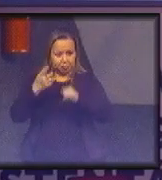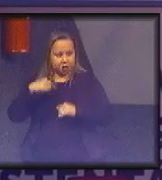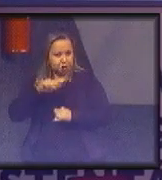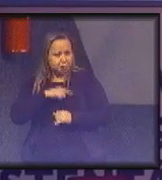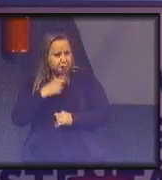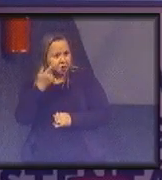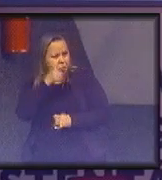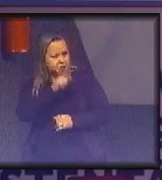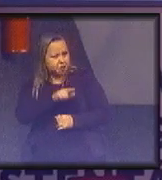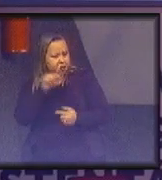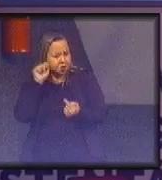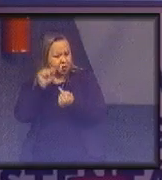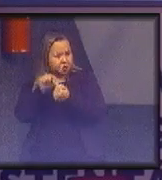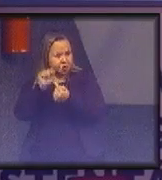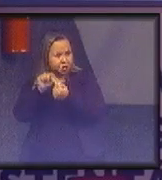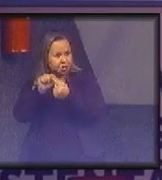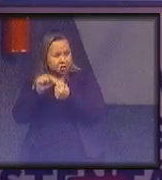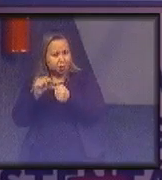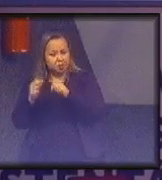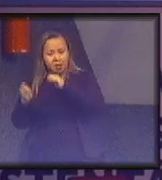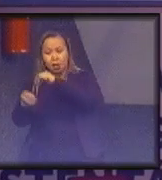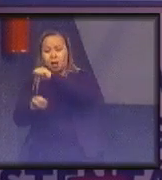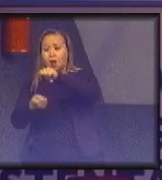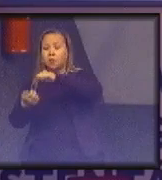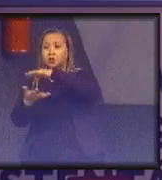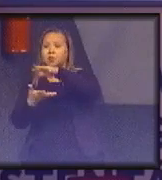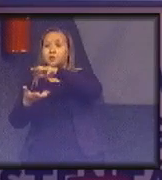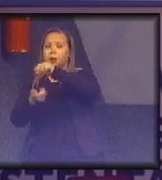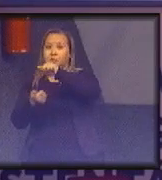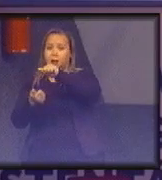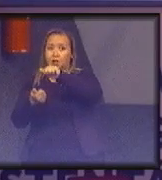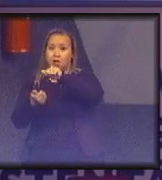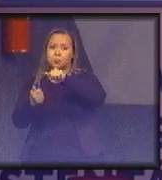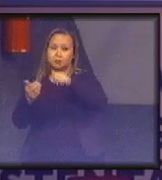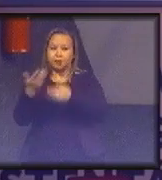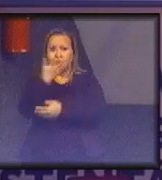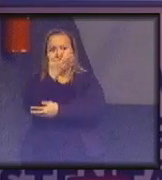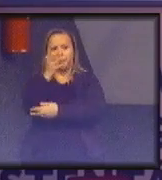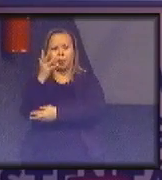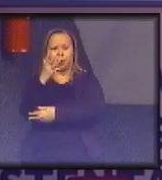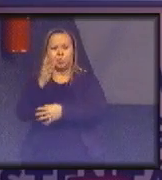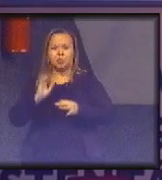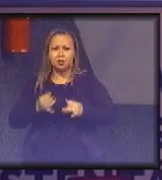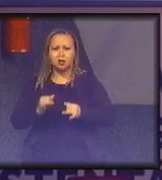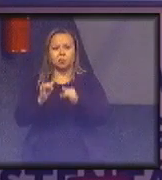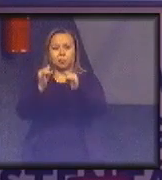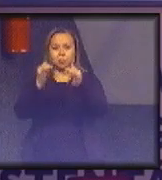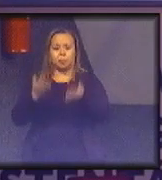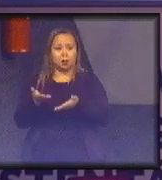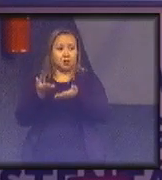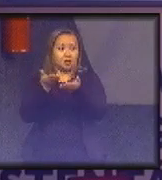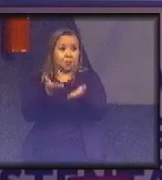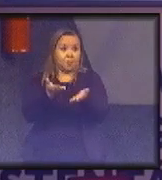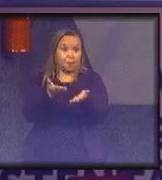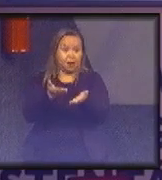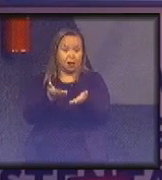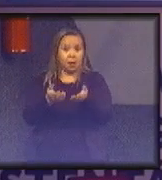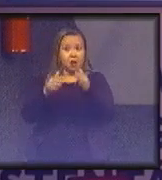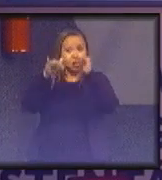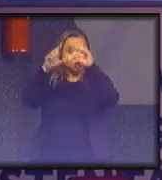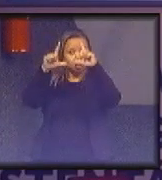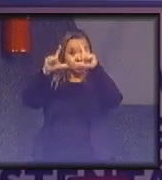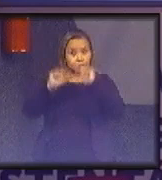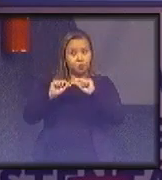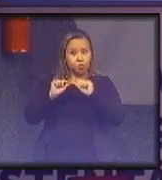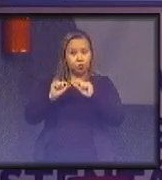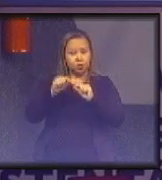conseguir atingir a sustentabilidade ambiental. Então, veja o cálculo aqui. a tecnologia precisaria levar uma redução de 75%